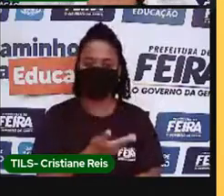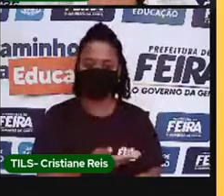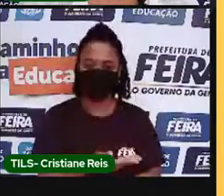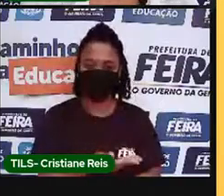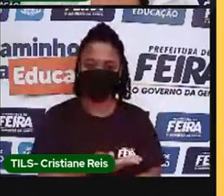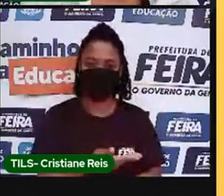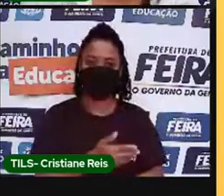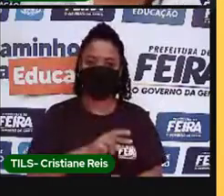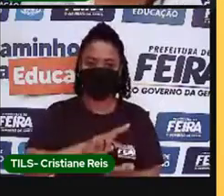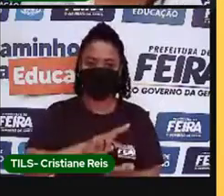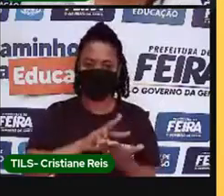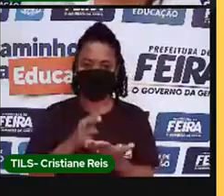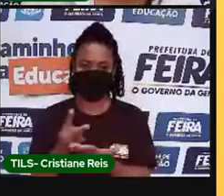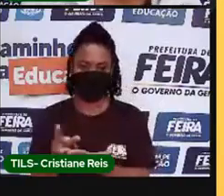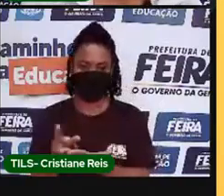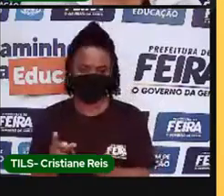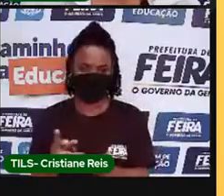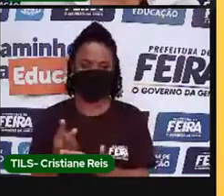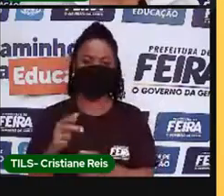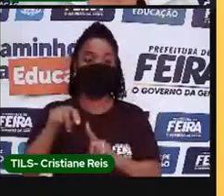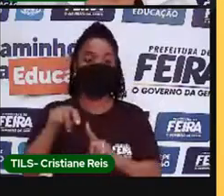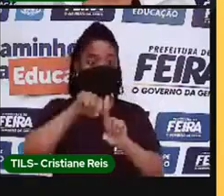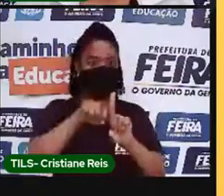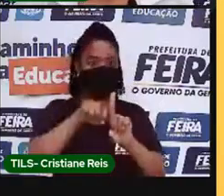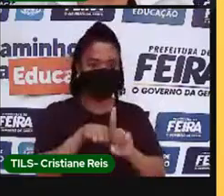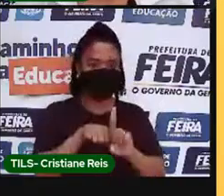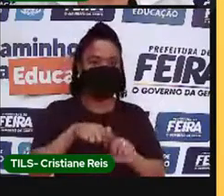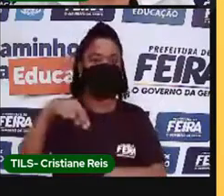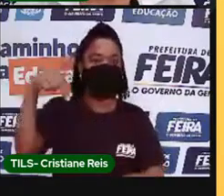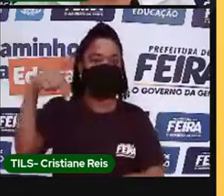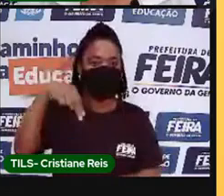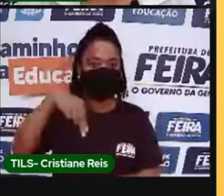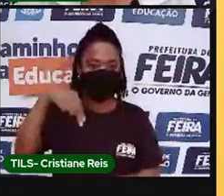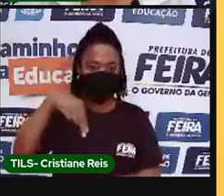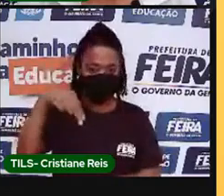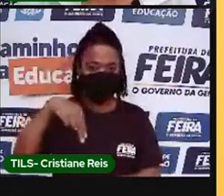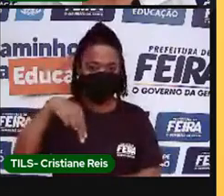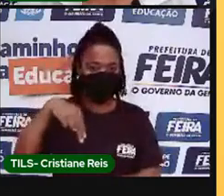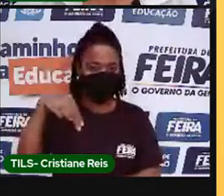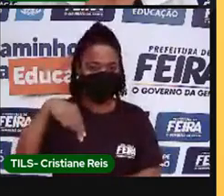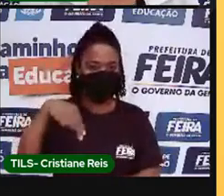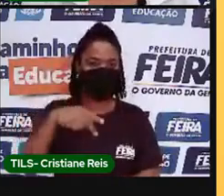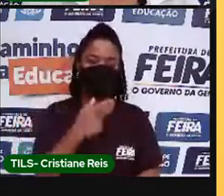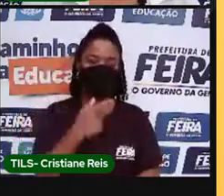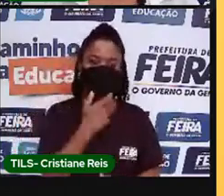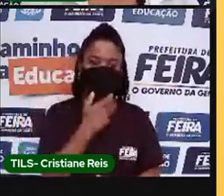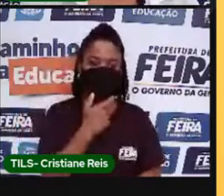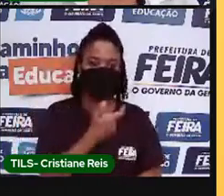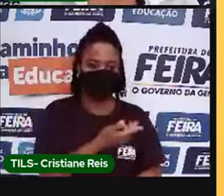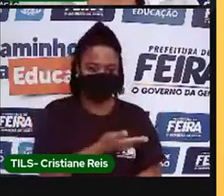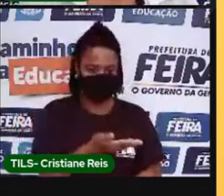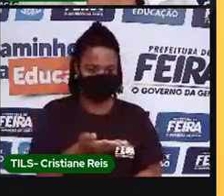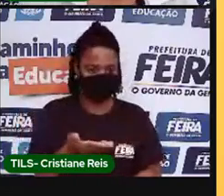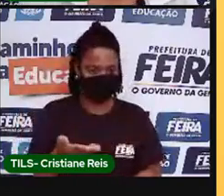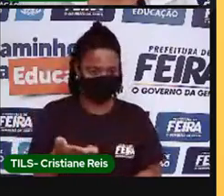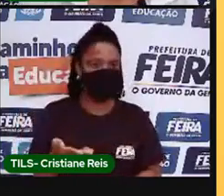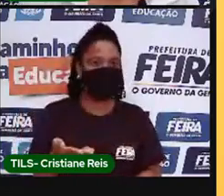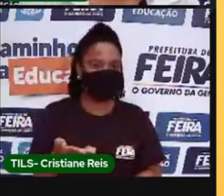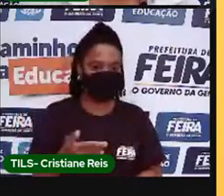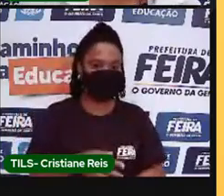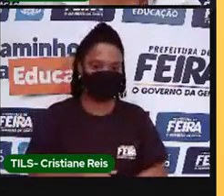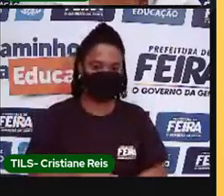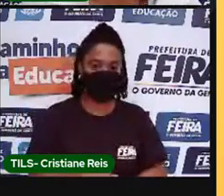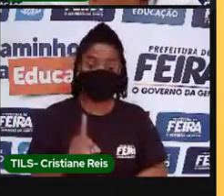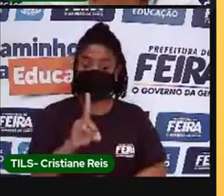mês de novembro, 4th, Thursday em novembro, Thanksgiving Day, dia